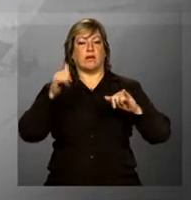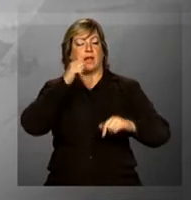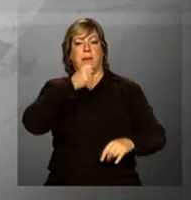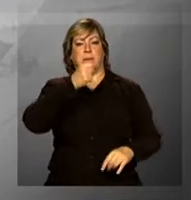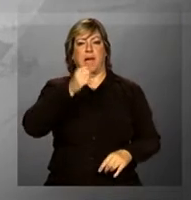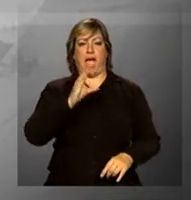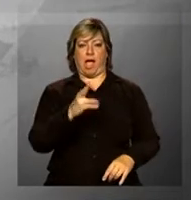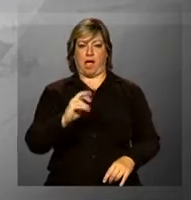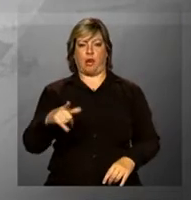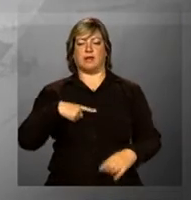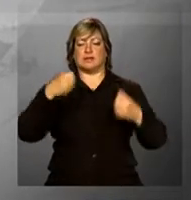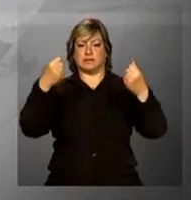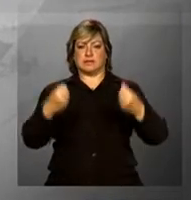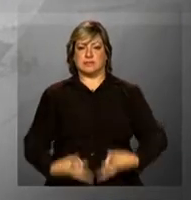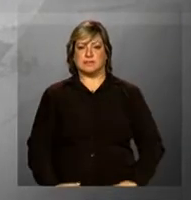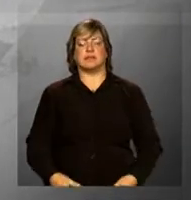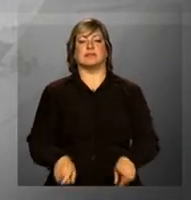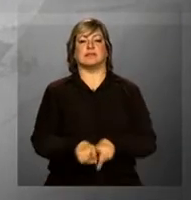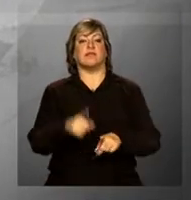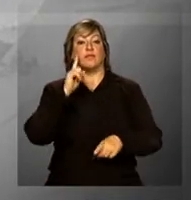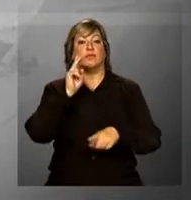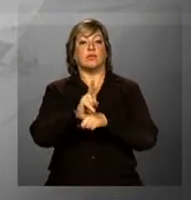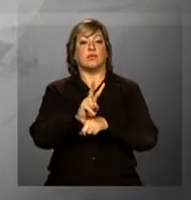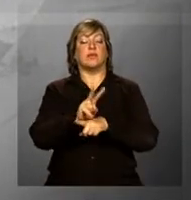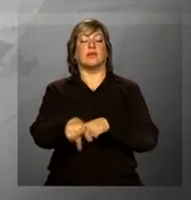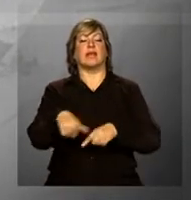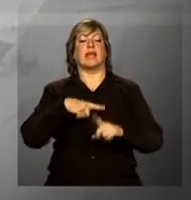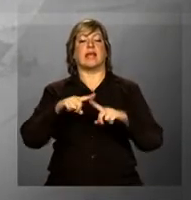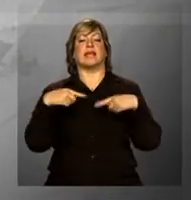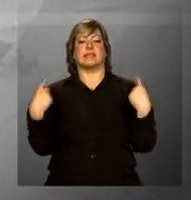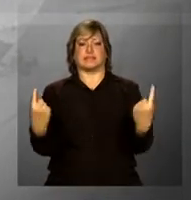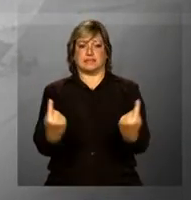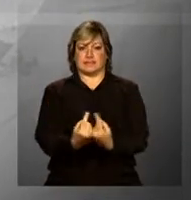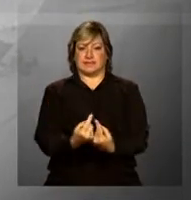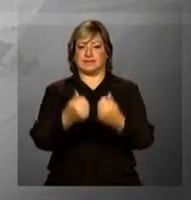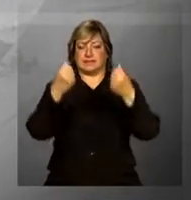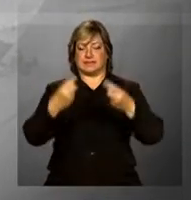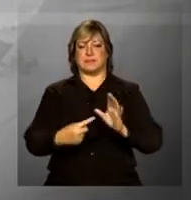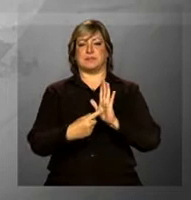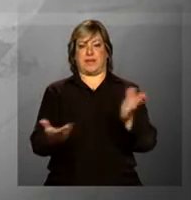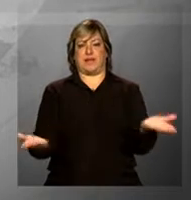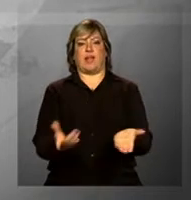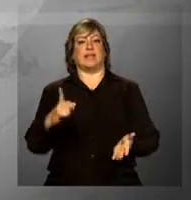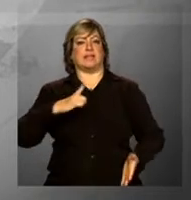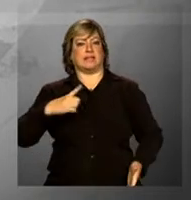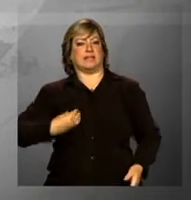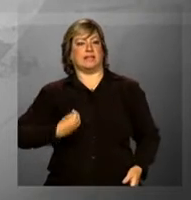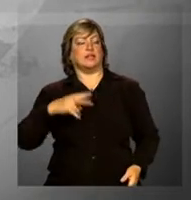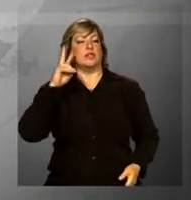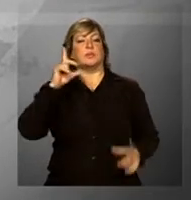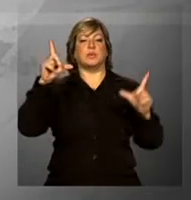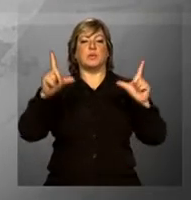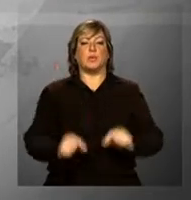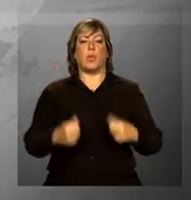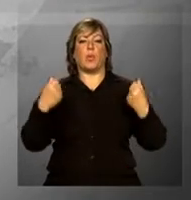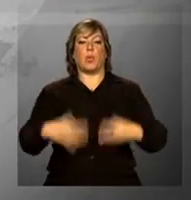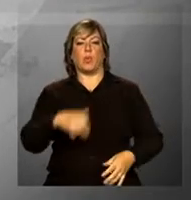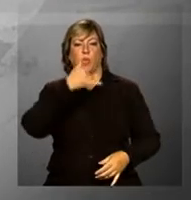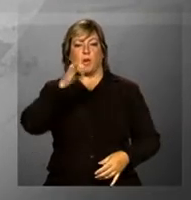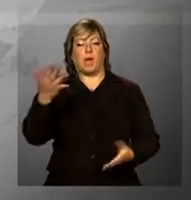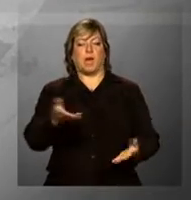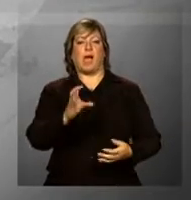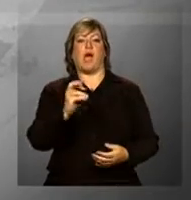a repórter Carolina Monteiro, que acompanhou a cerimônia de apresentação da redução do custo da energia